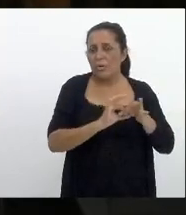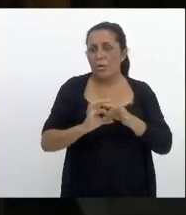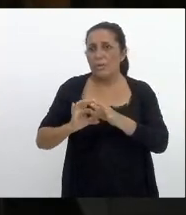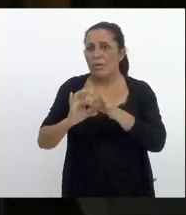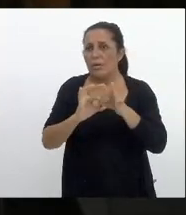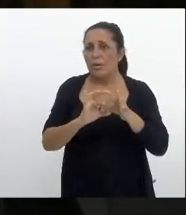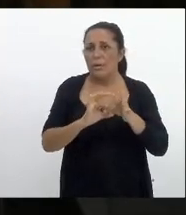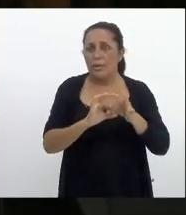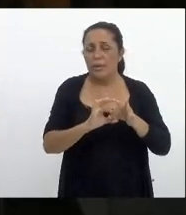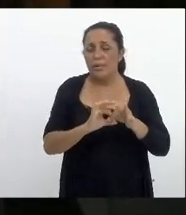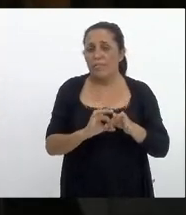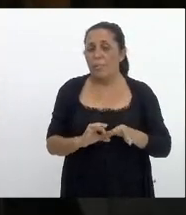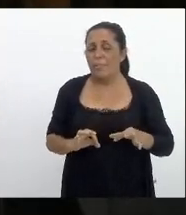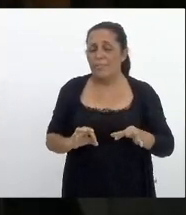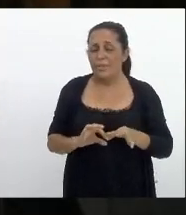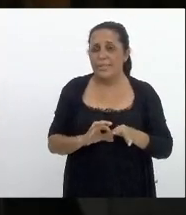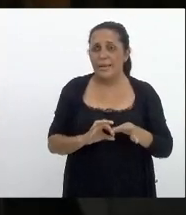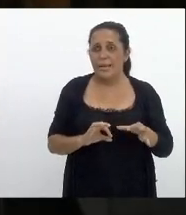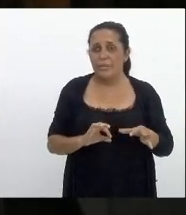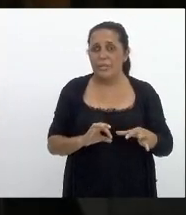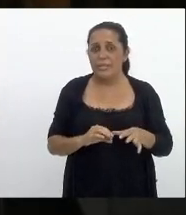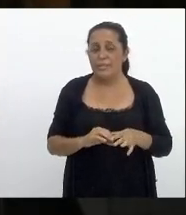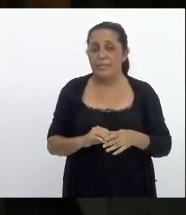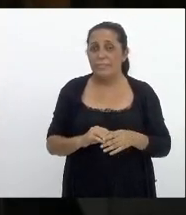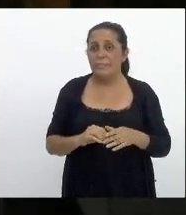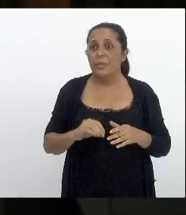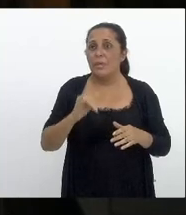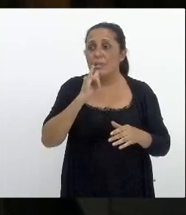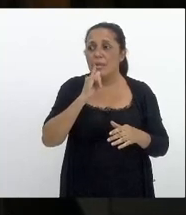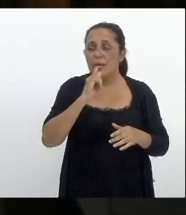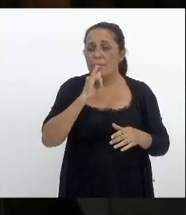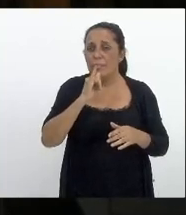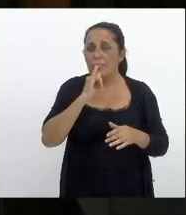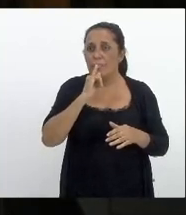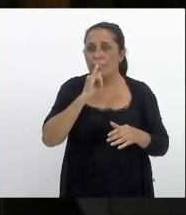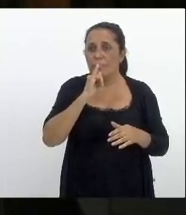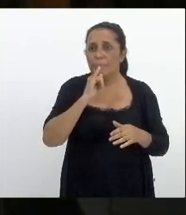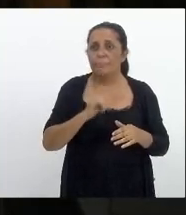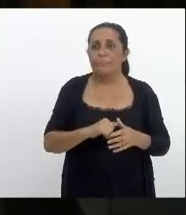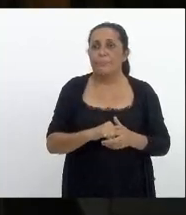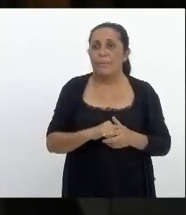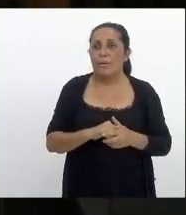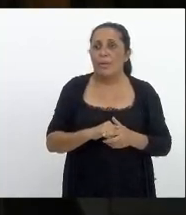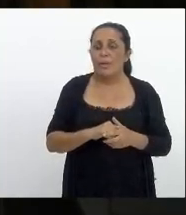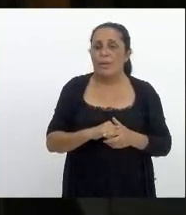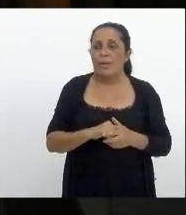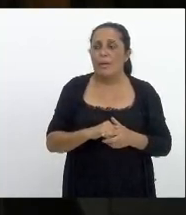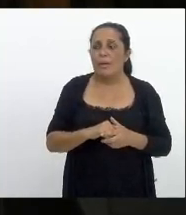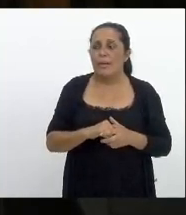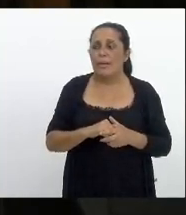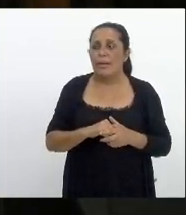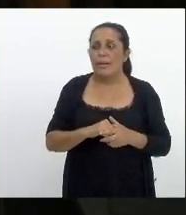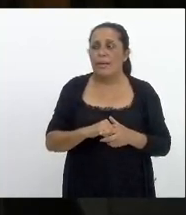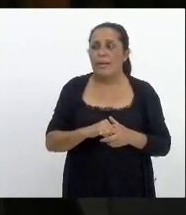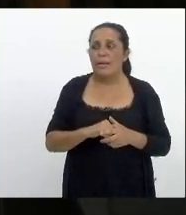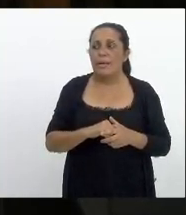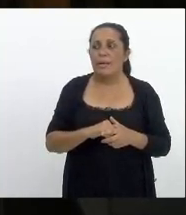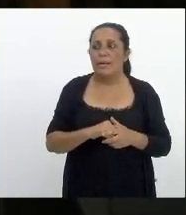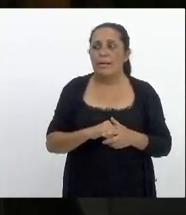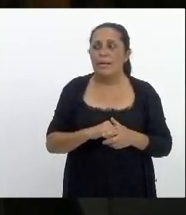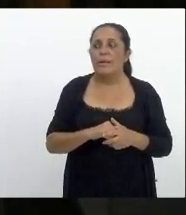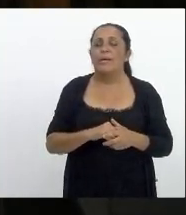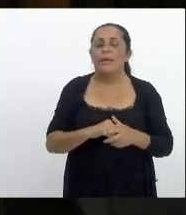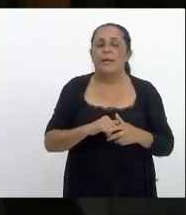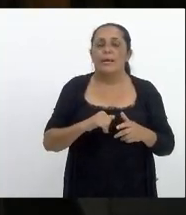exemplo aqui tem um pedágio para quem ainda iria se